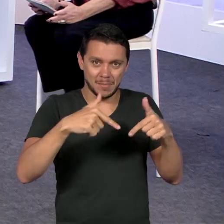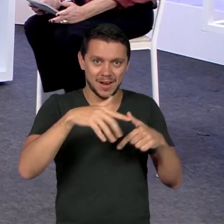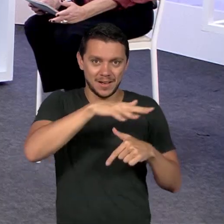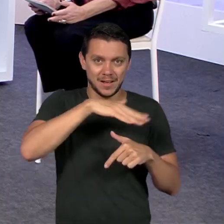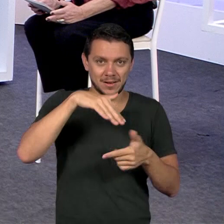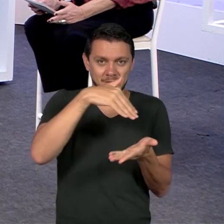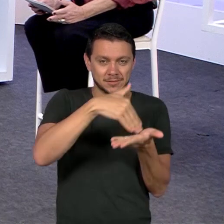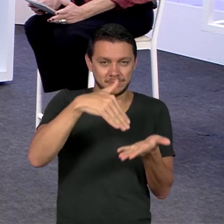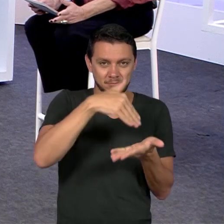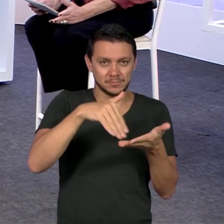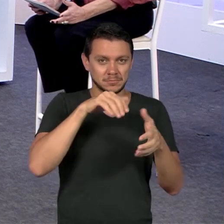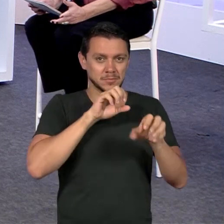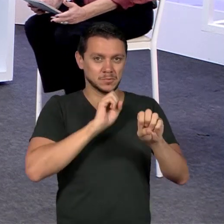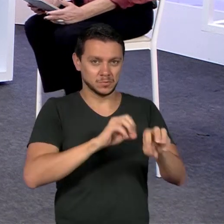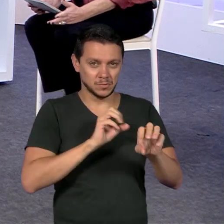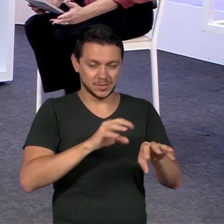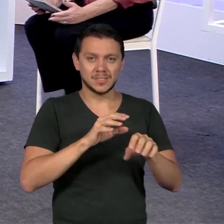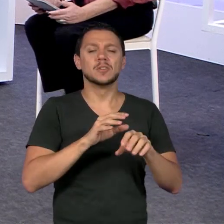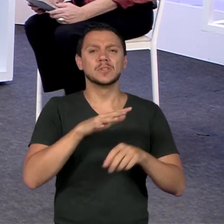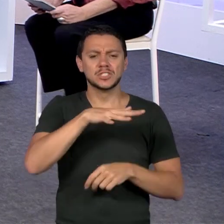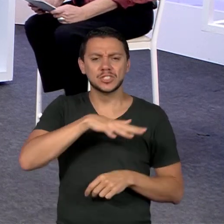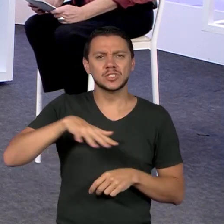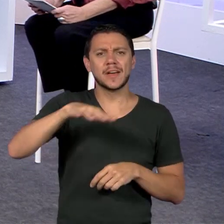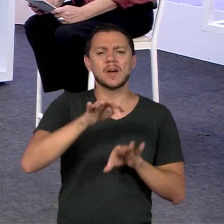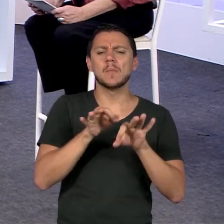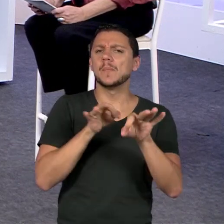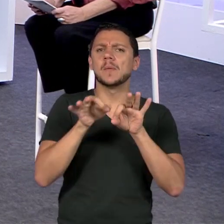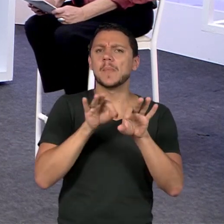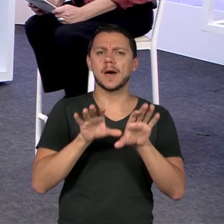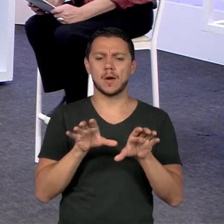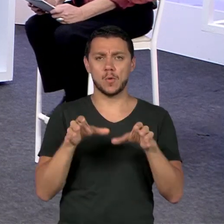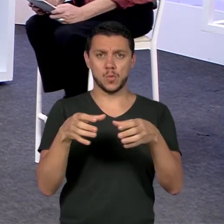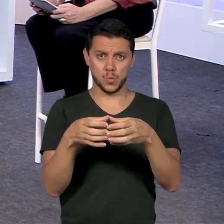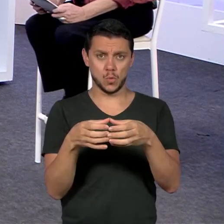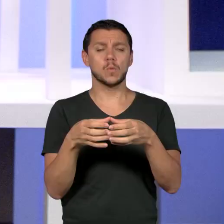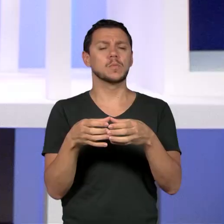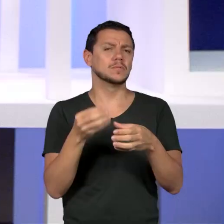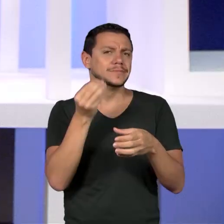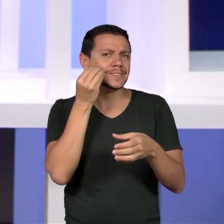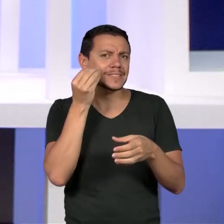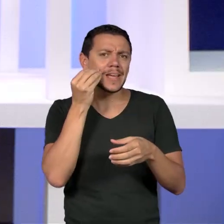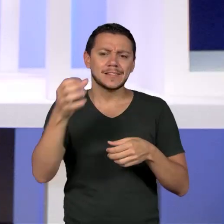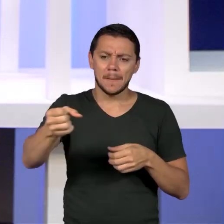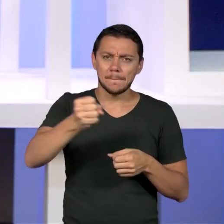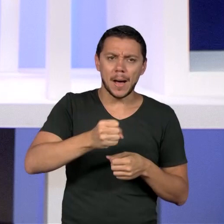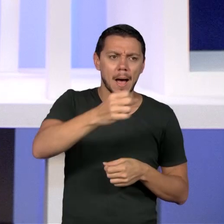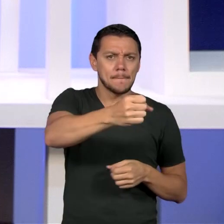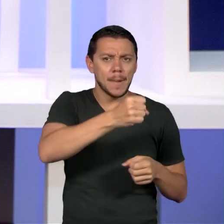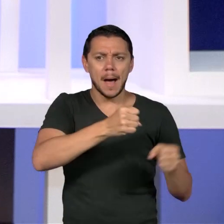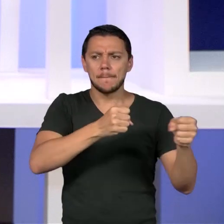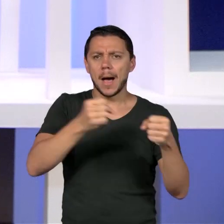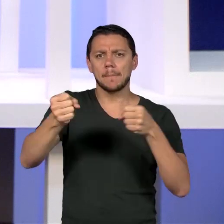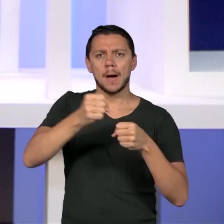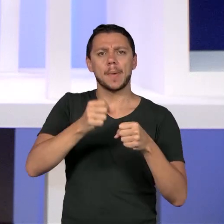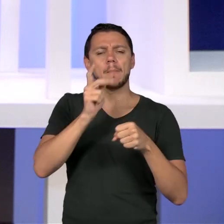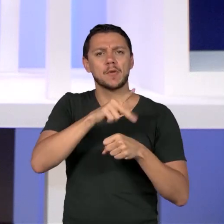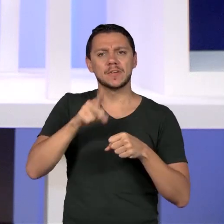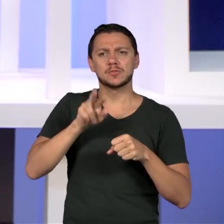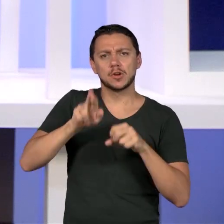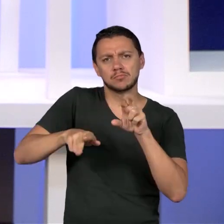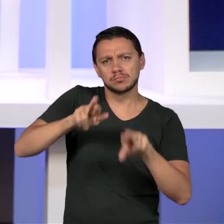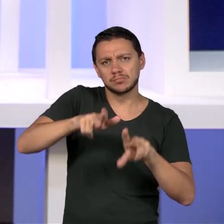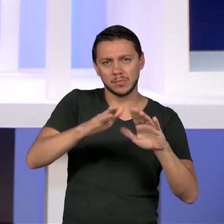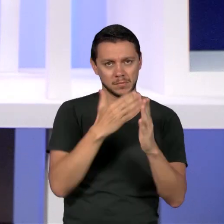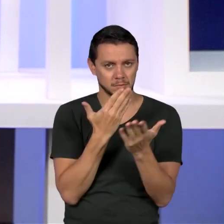que, em geral, fazem grupos reunindo diferentes professores de diferentes escolas,